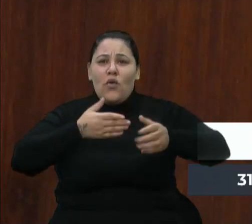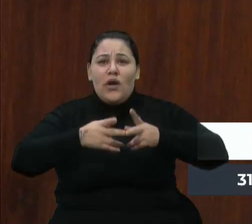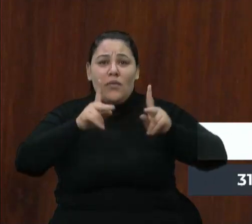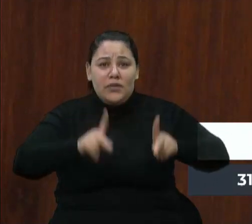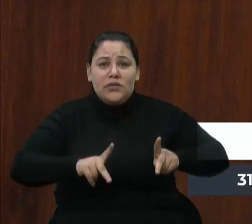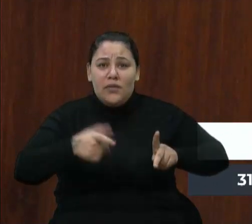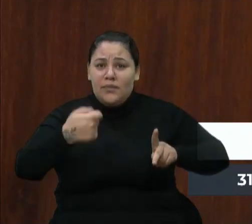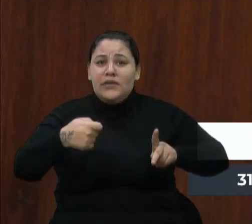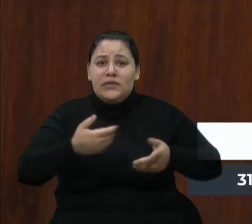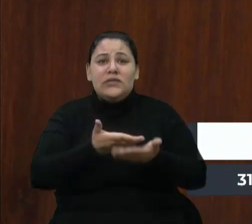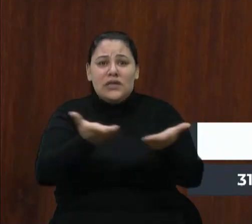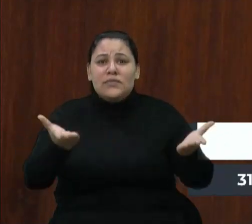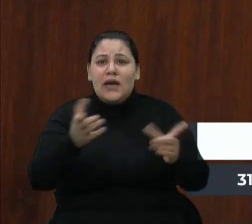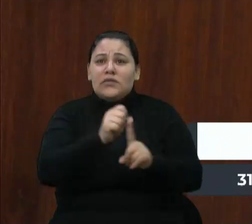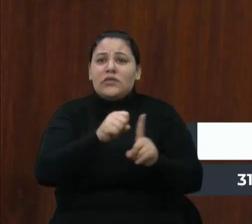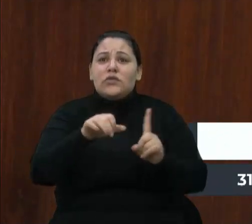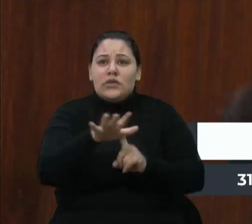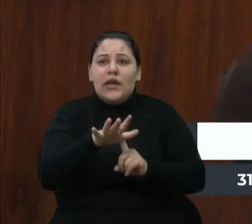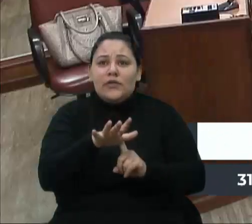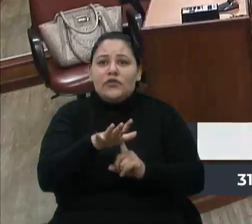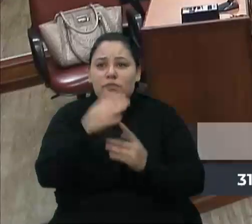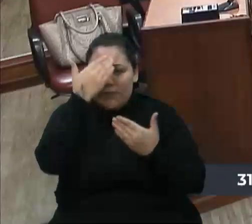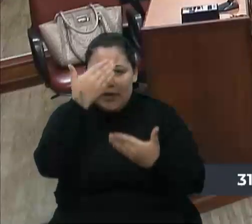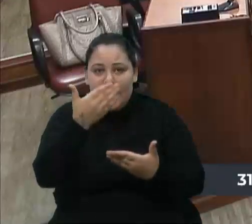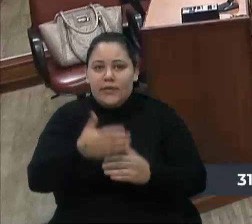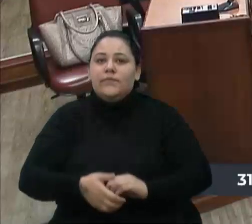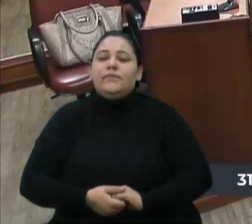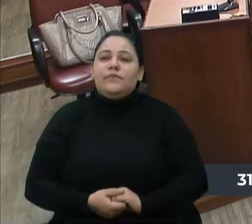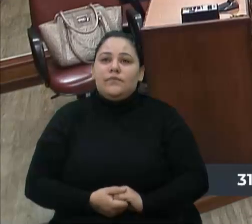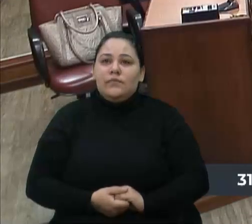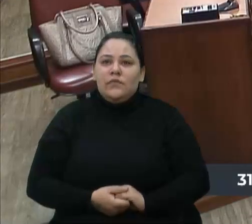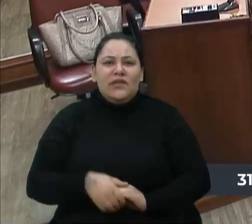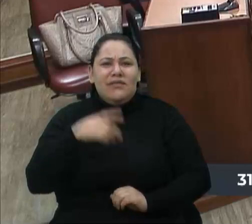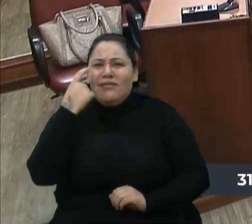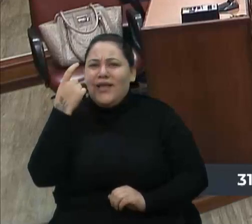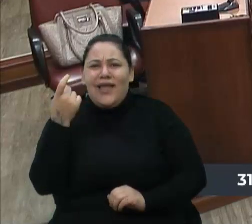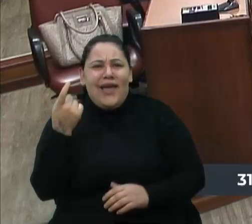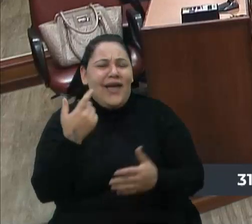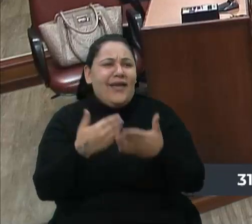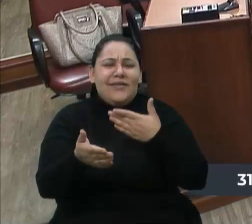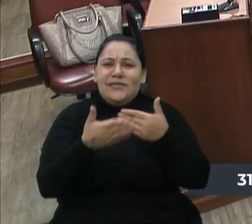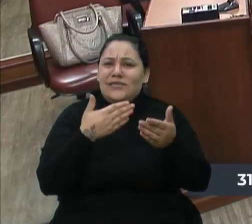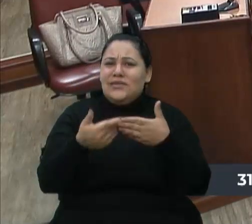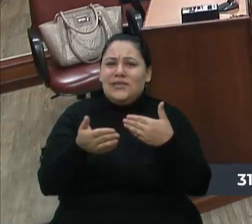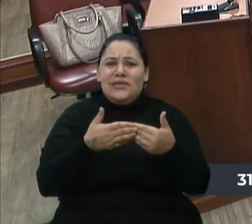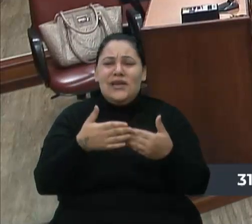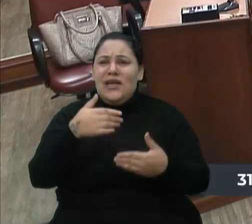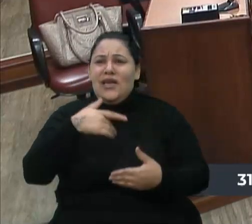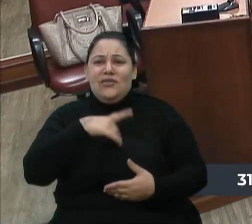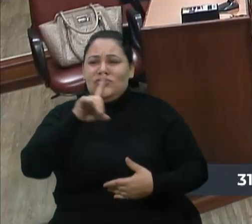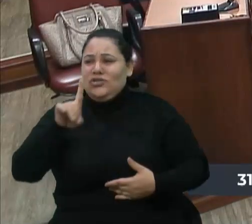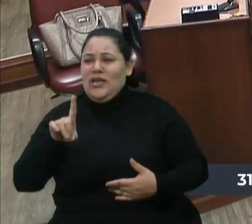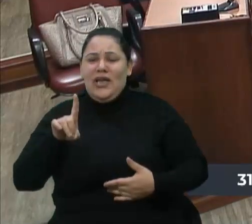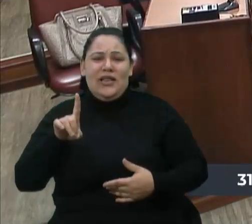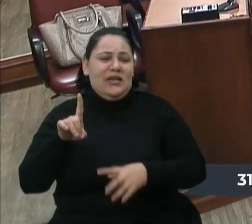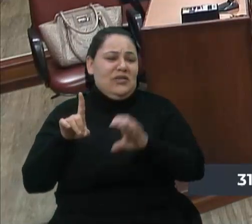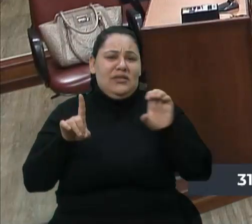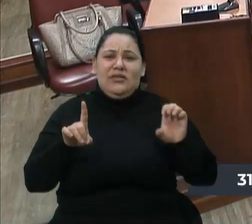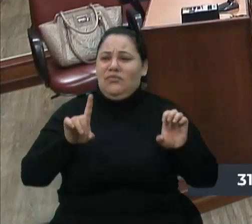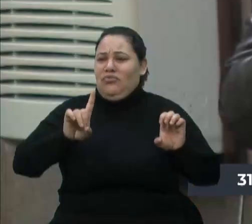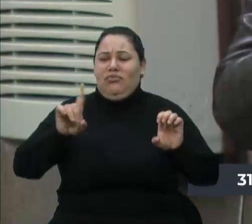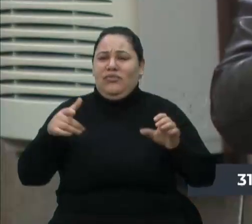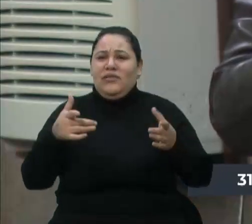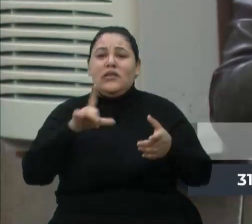que ter espaço na nossa sociedade. Obrigada. Exatamente. Não interessa se é da... Ah, eu sou de direita, eu sou da outra direita,